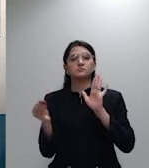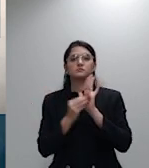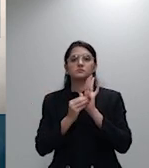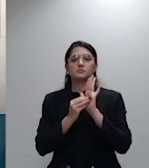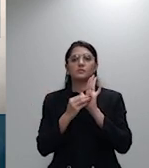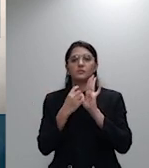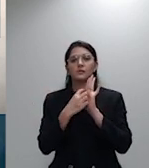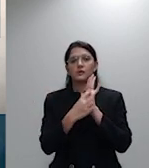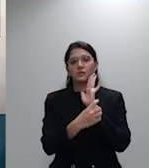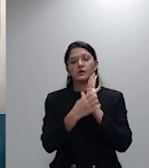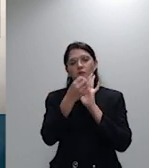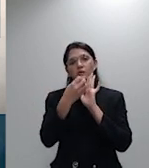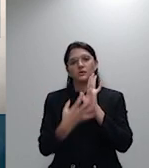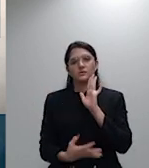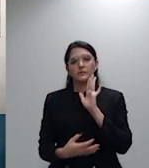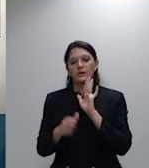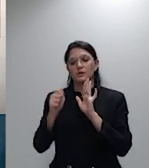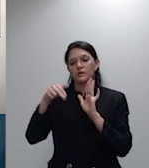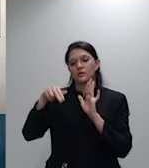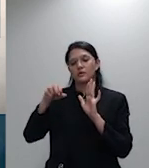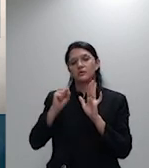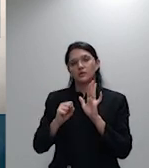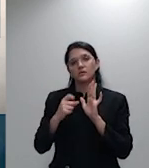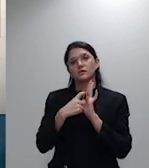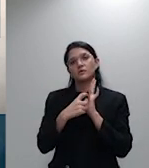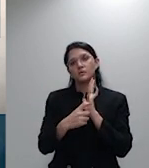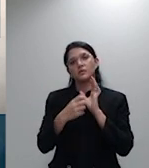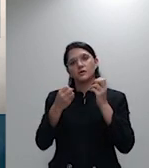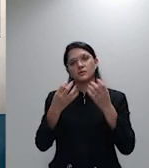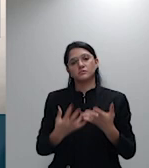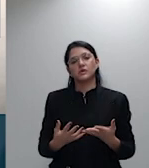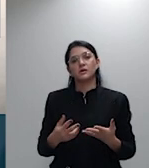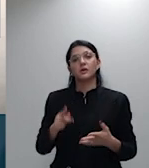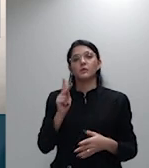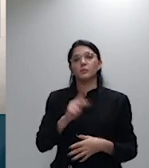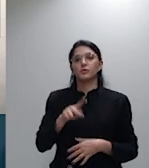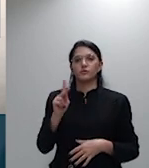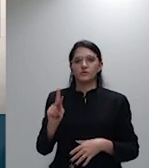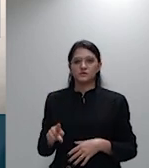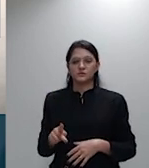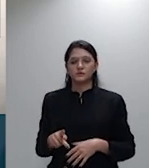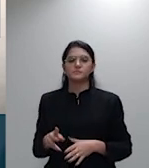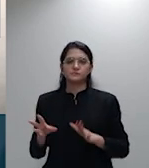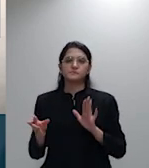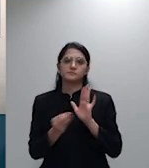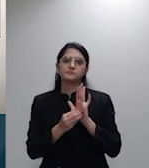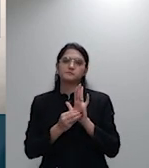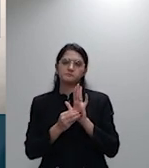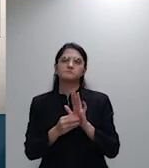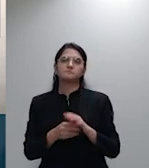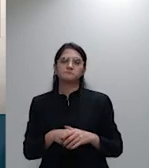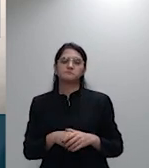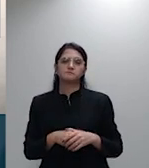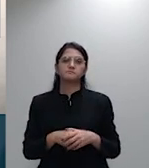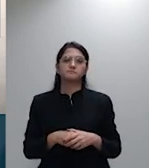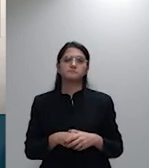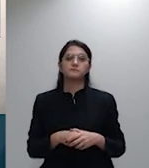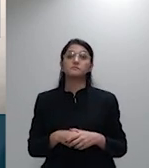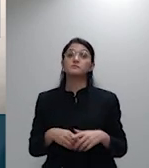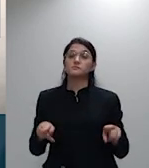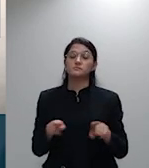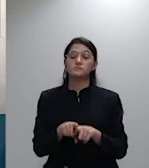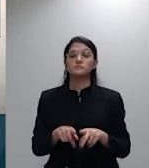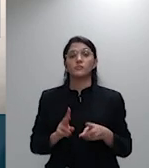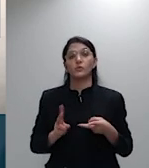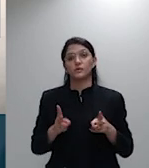parecer do professor Cruz Itúdia nessa linha argumentativa a proteção dos idosos se